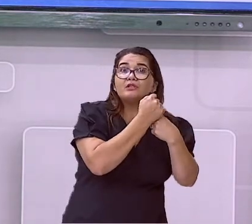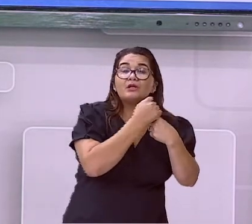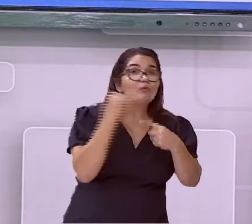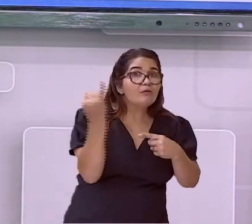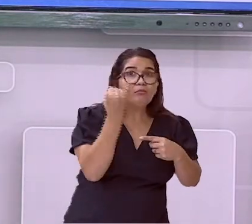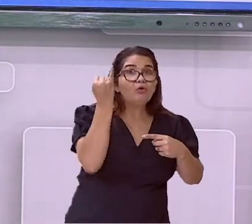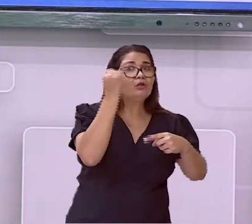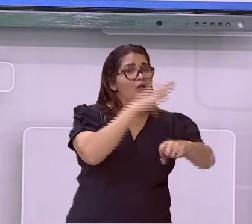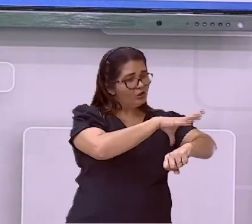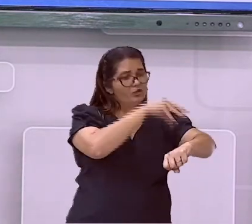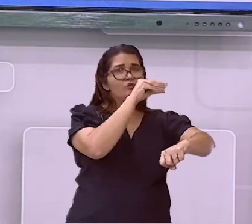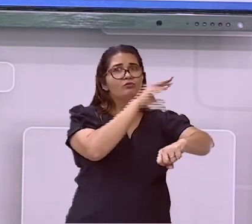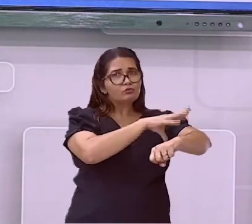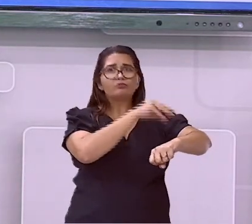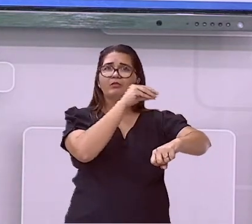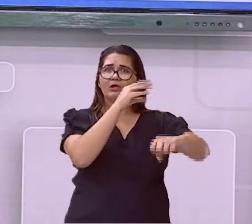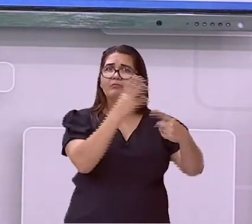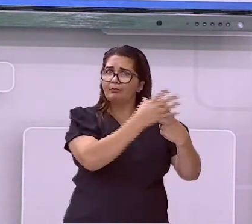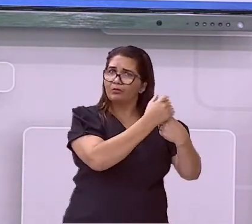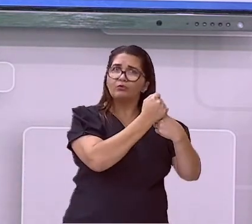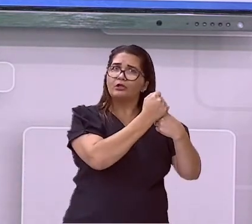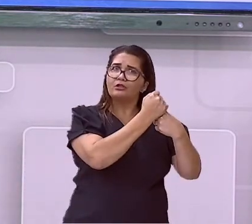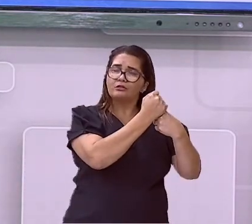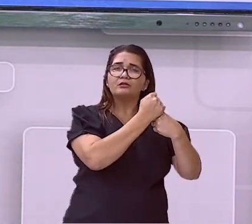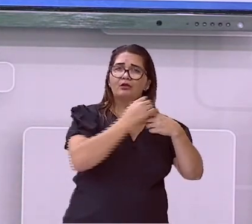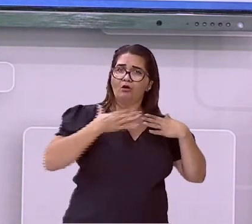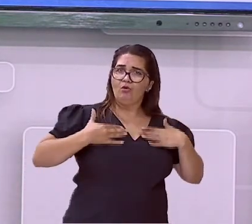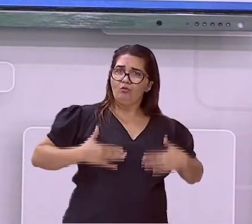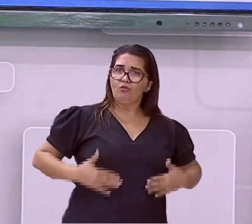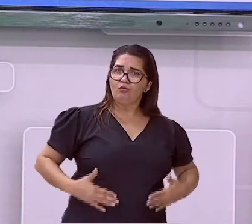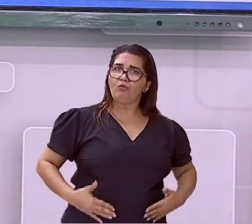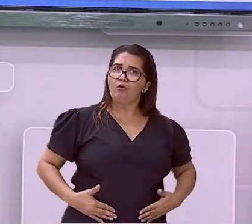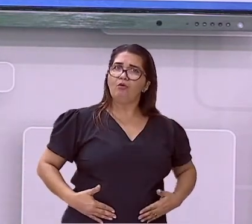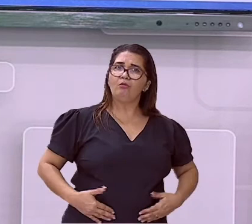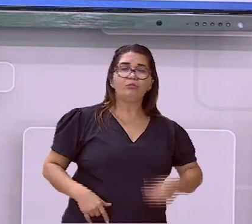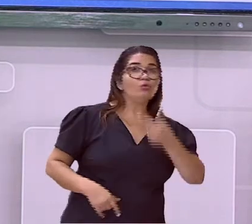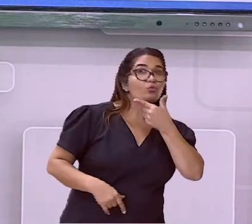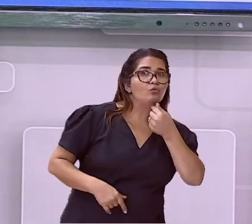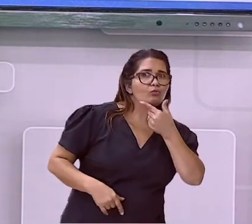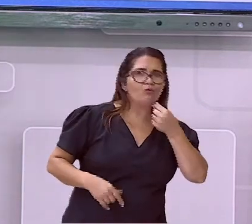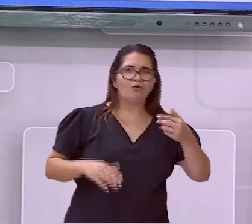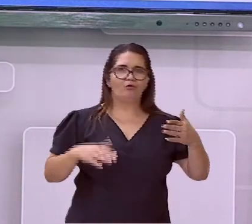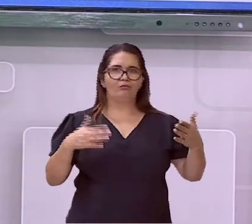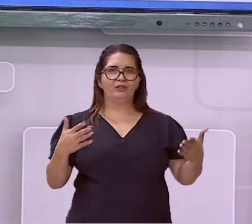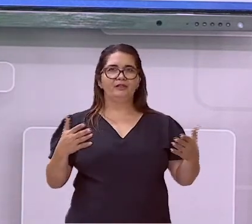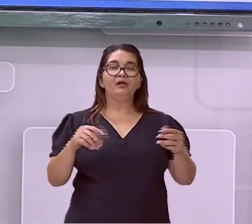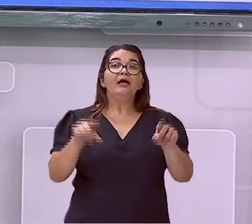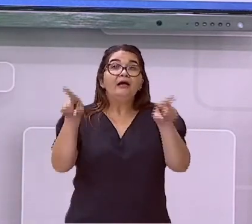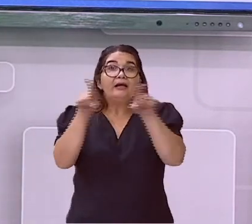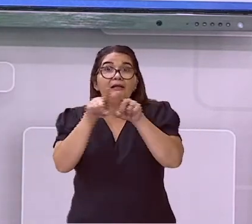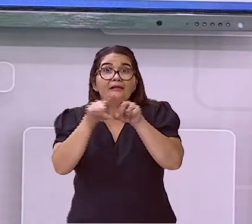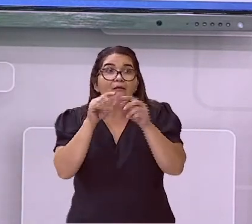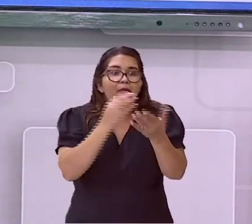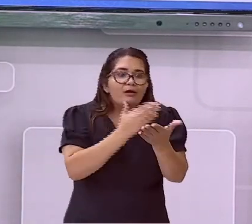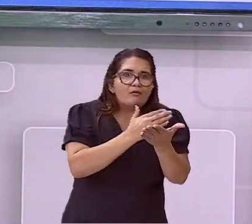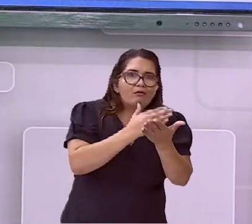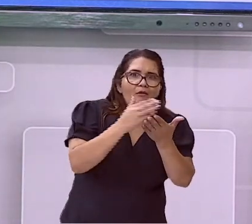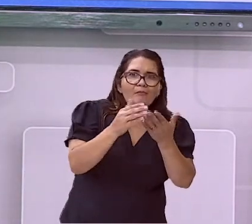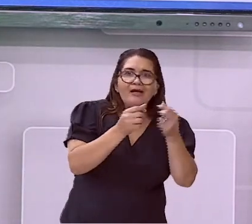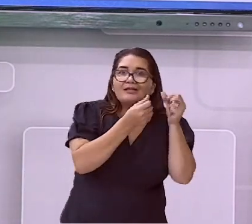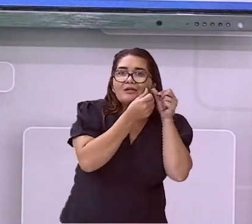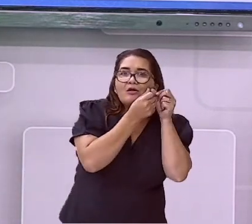Os pelos, eles servem de proteção. E mais? Acnes. Nossa, quanto aparece de